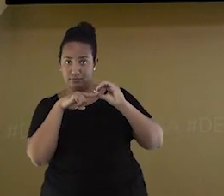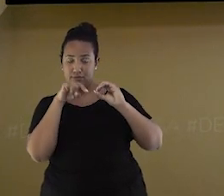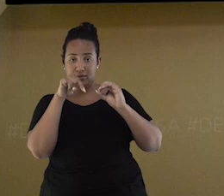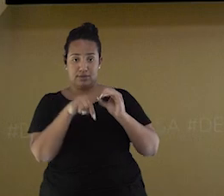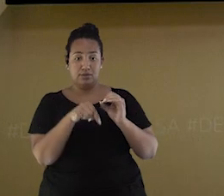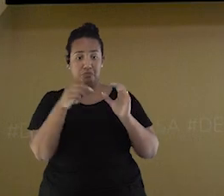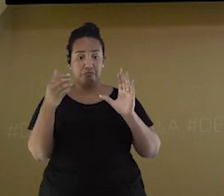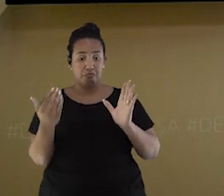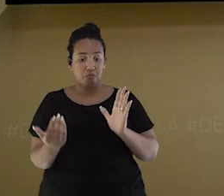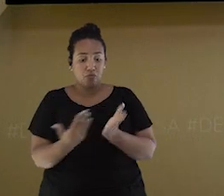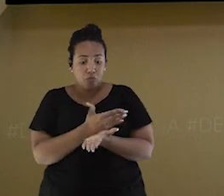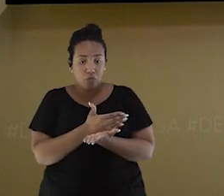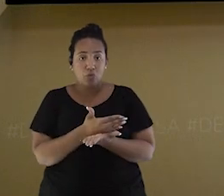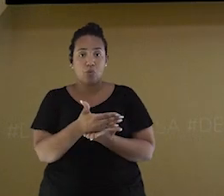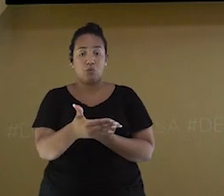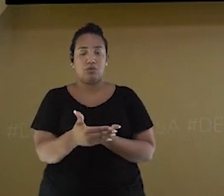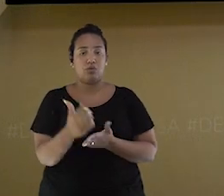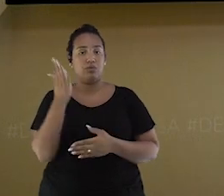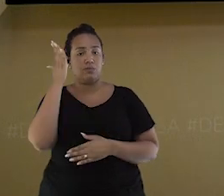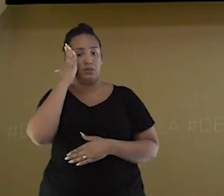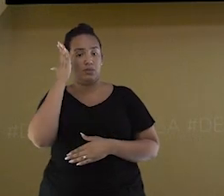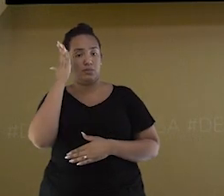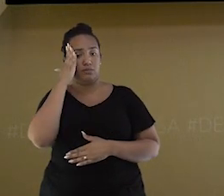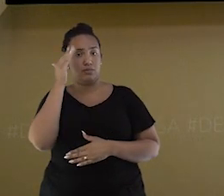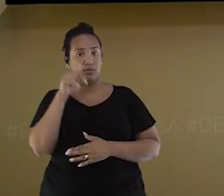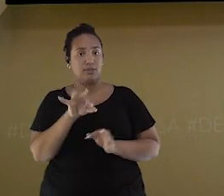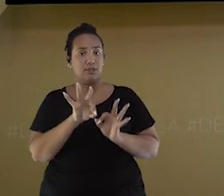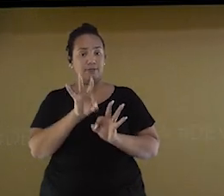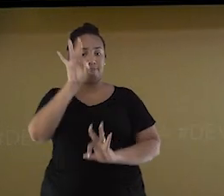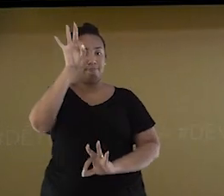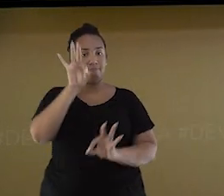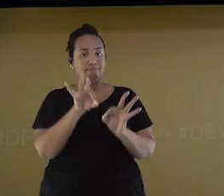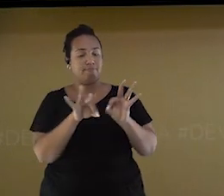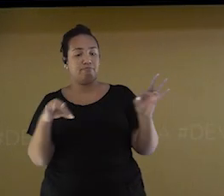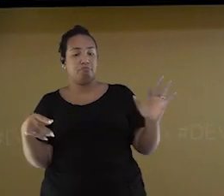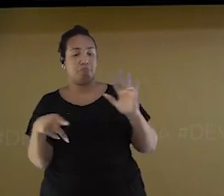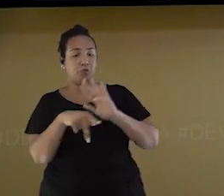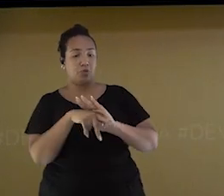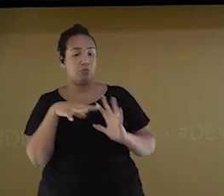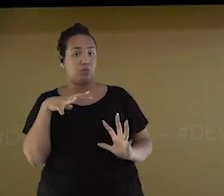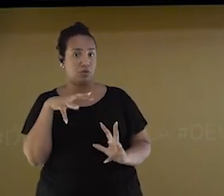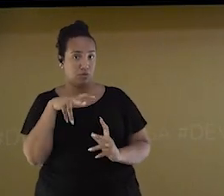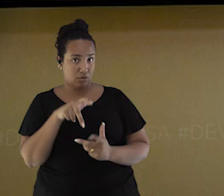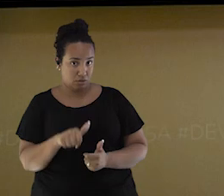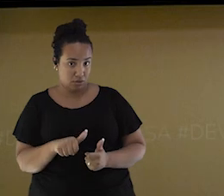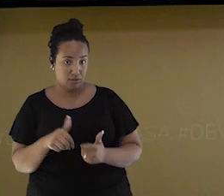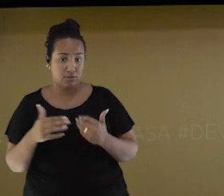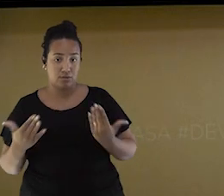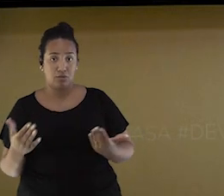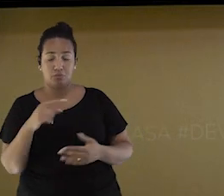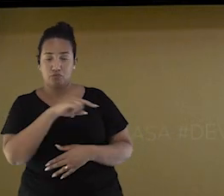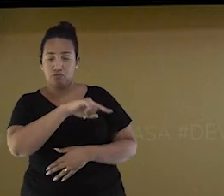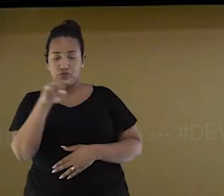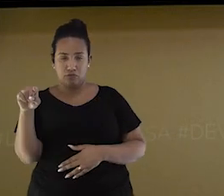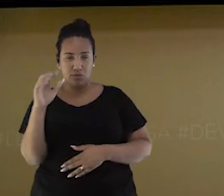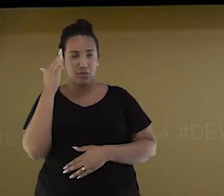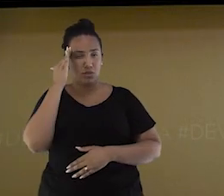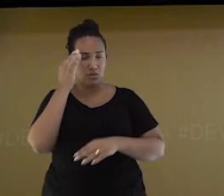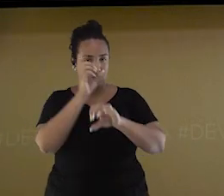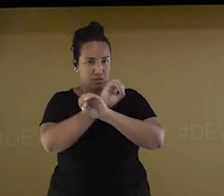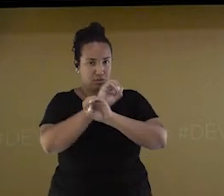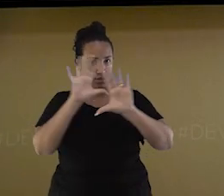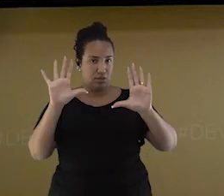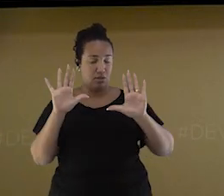contagem das latitudes e longitudes da Terra. Para você entender como elas funcionam, observe